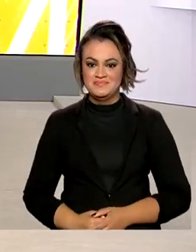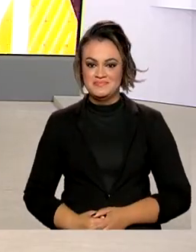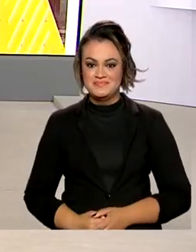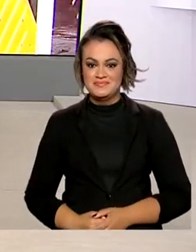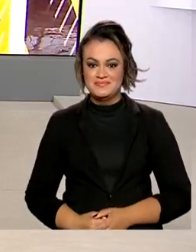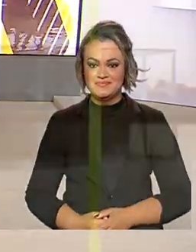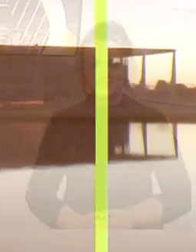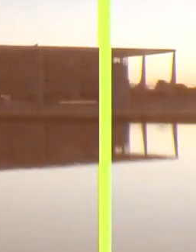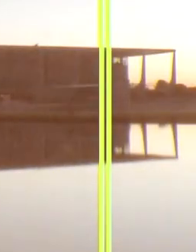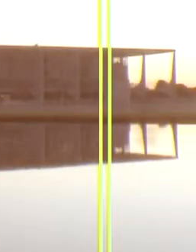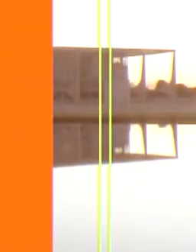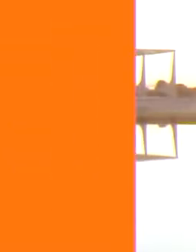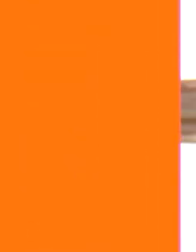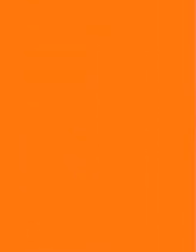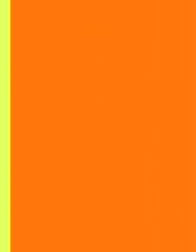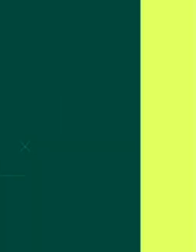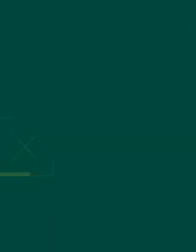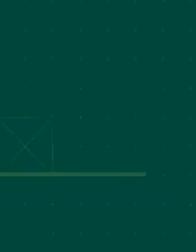no ar.